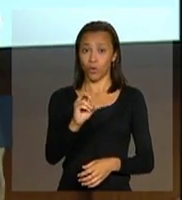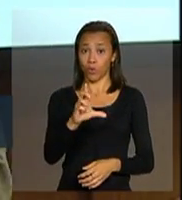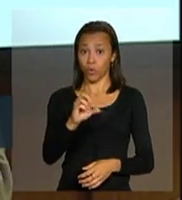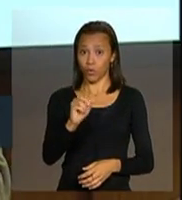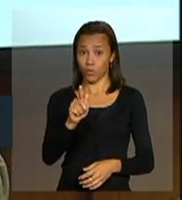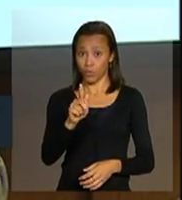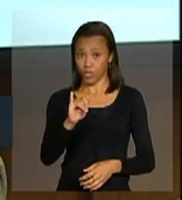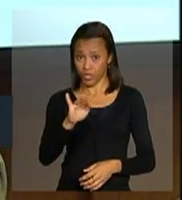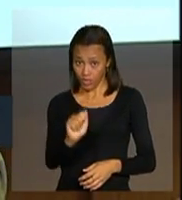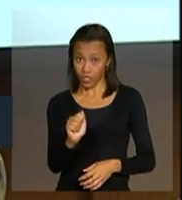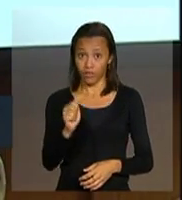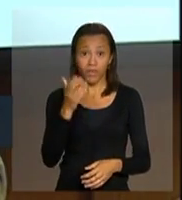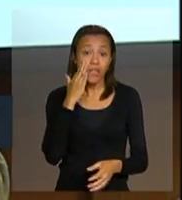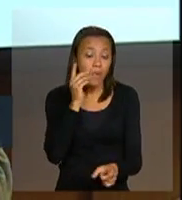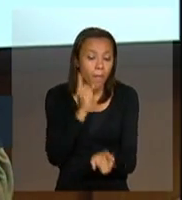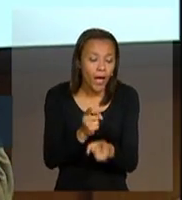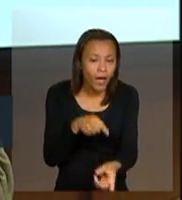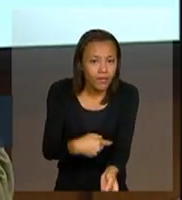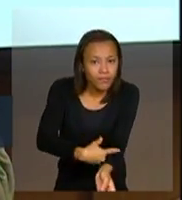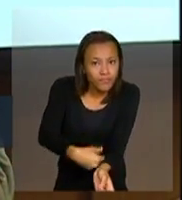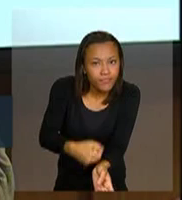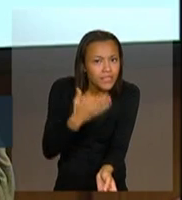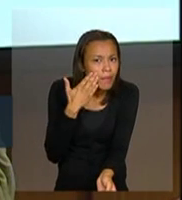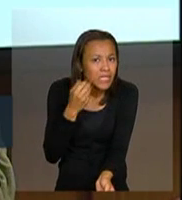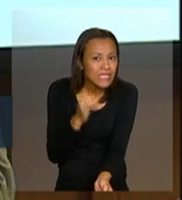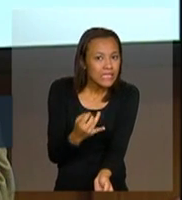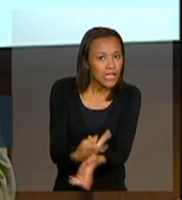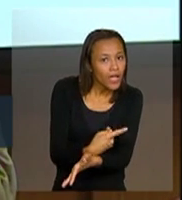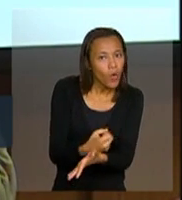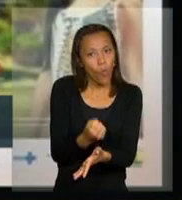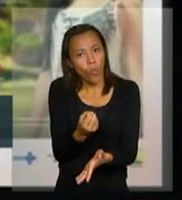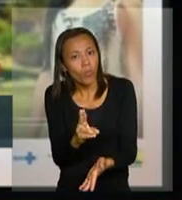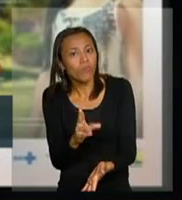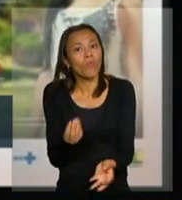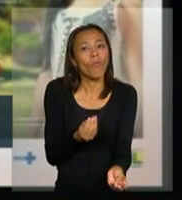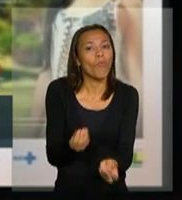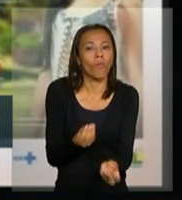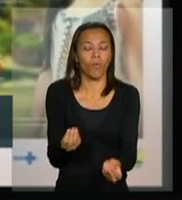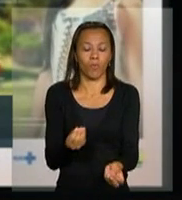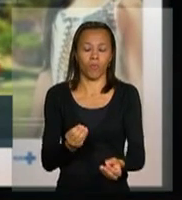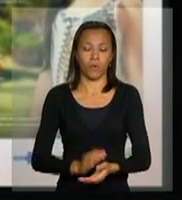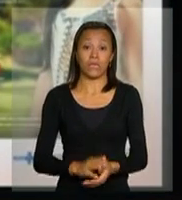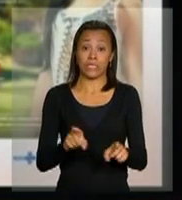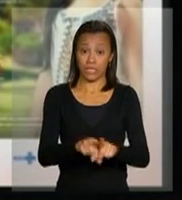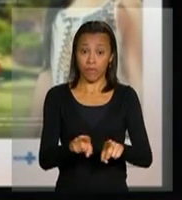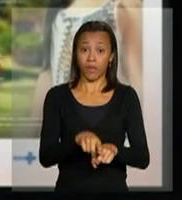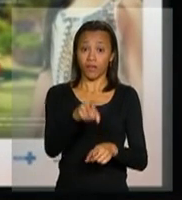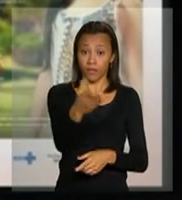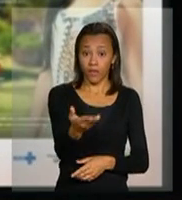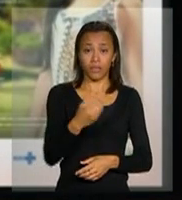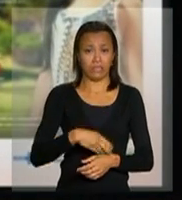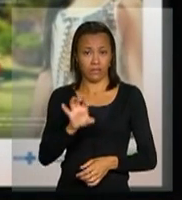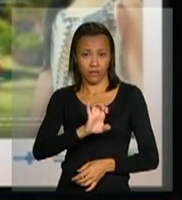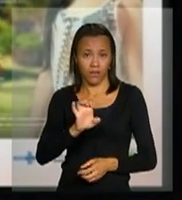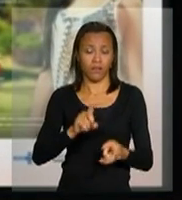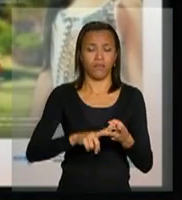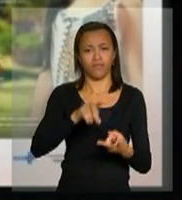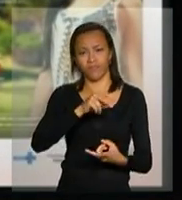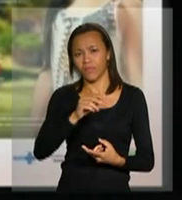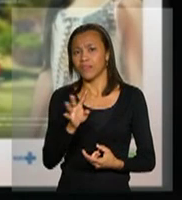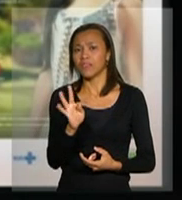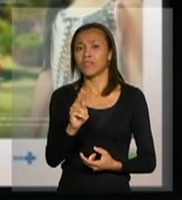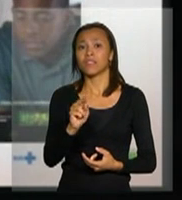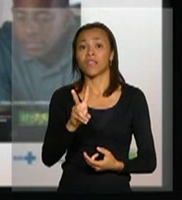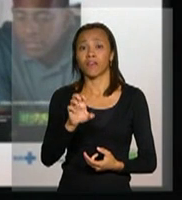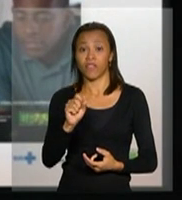agravos que eu comentei. Aqui para populações específicas, para gays, para travestis, cartazes